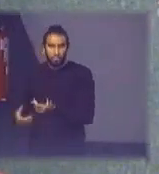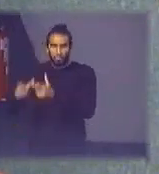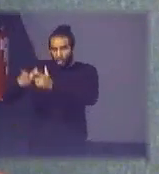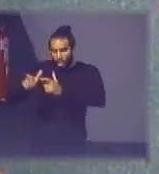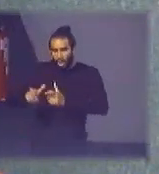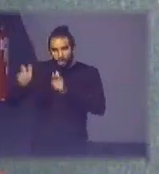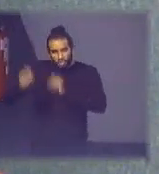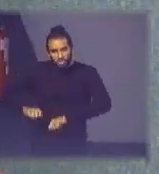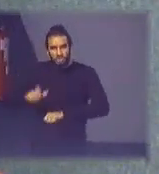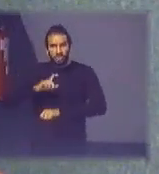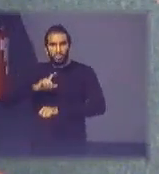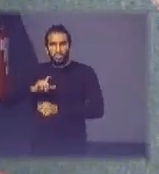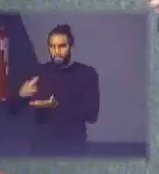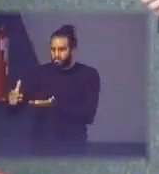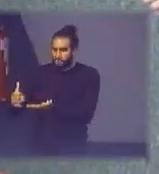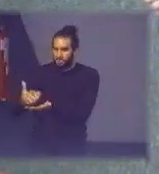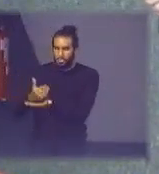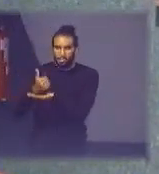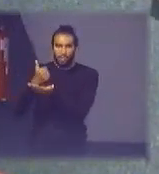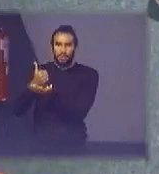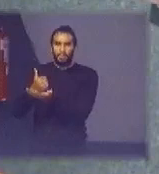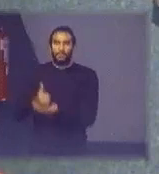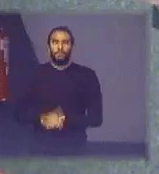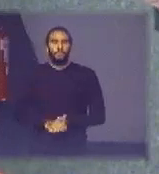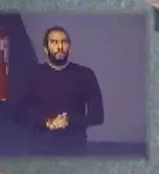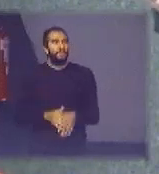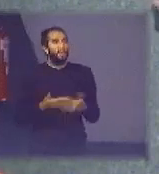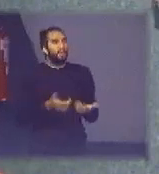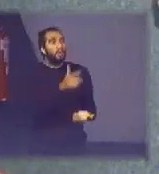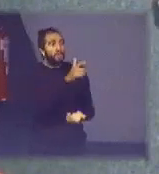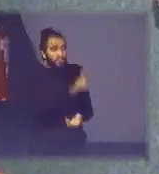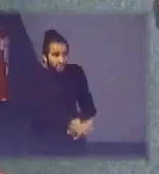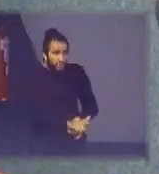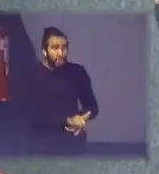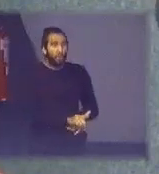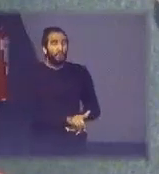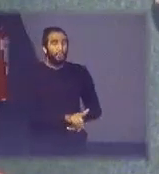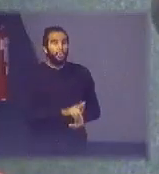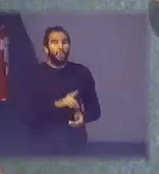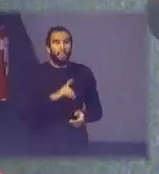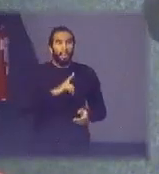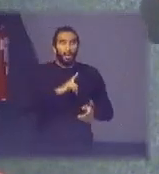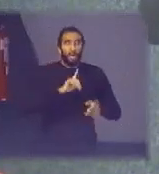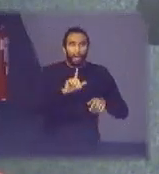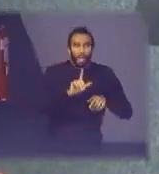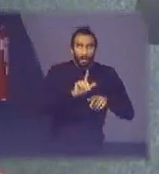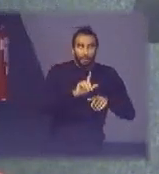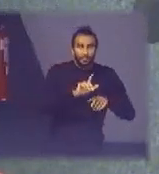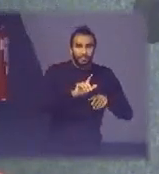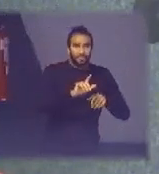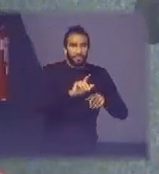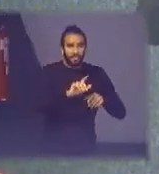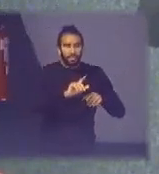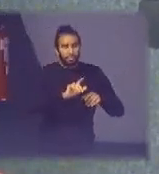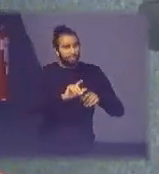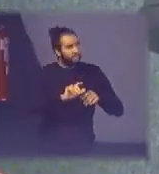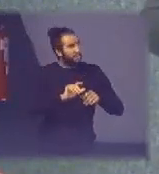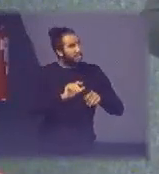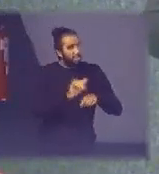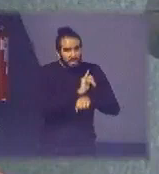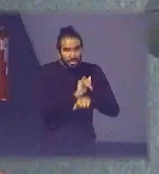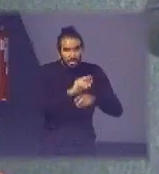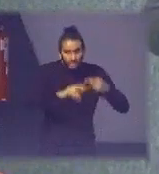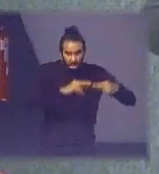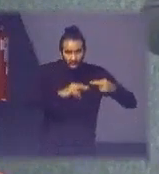de coleta então mais uma vez a logística reversa da eletroeletrônicos dá para se